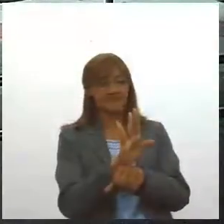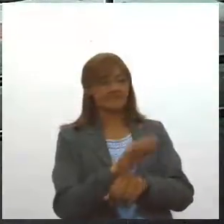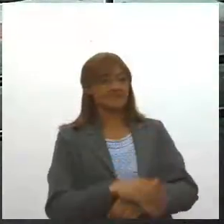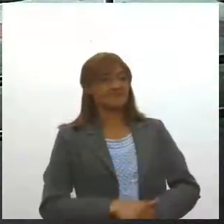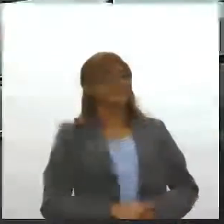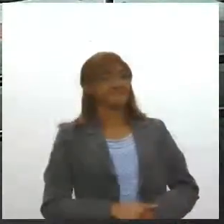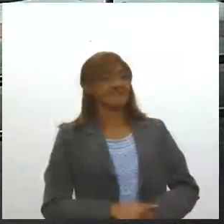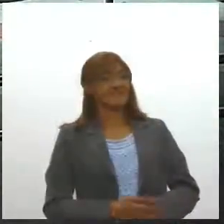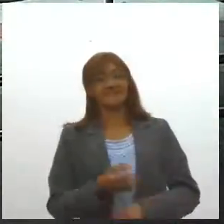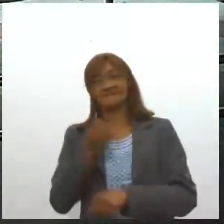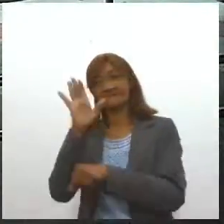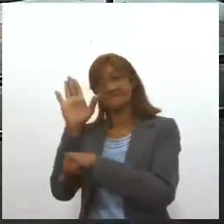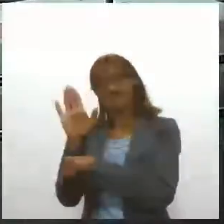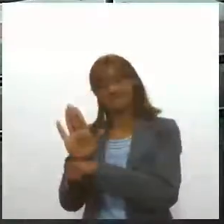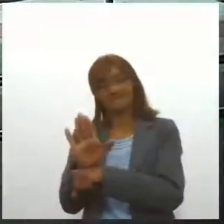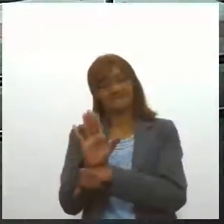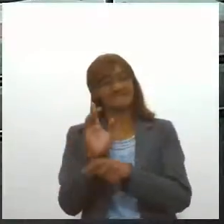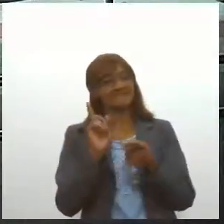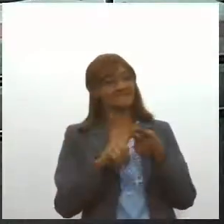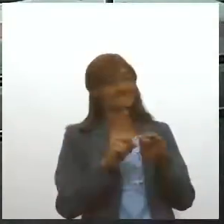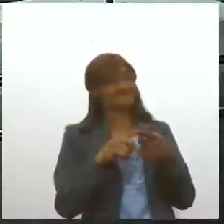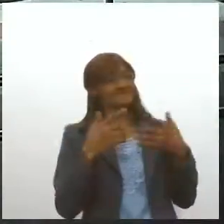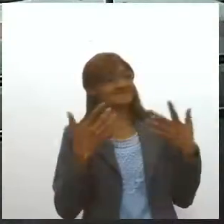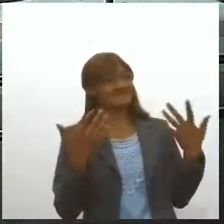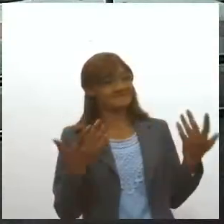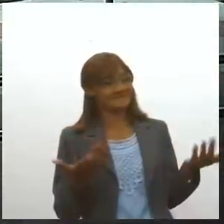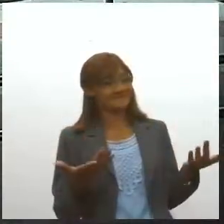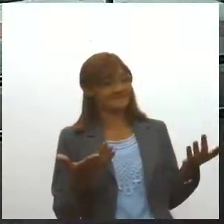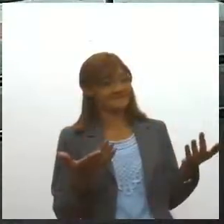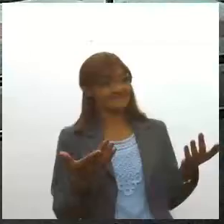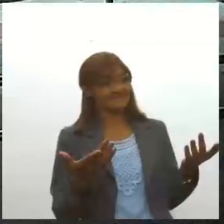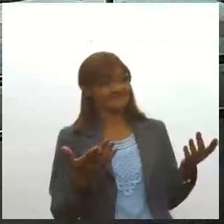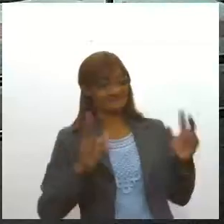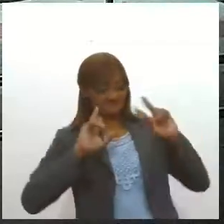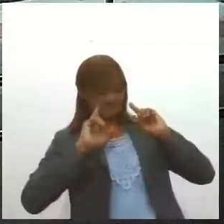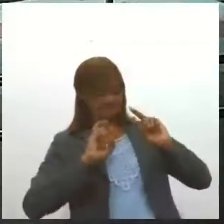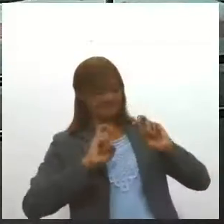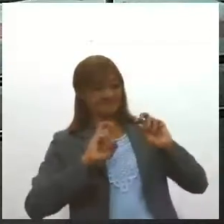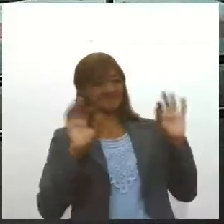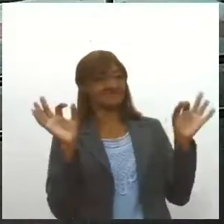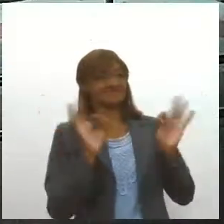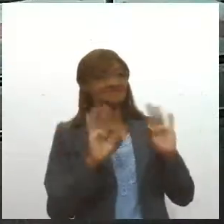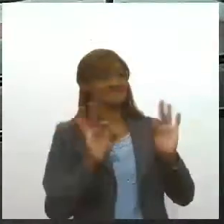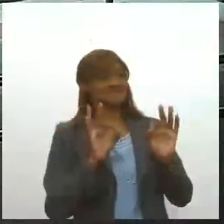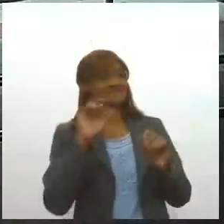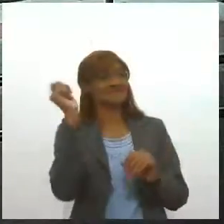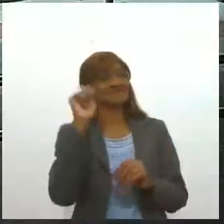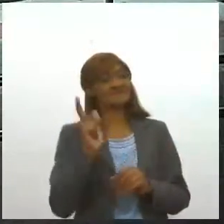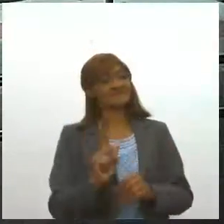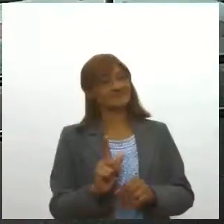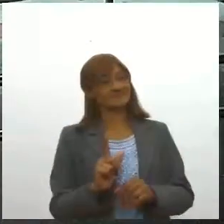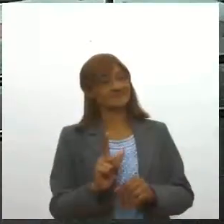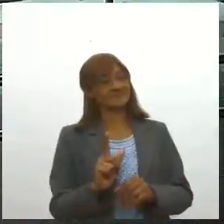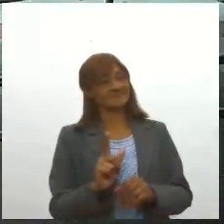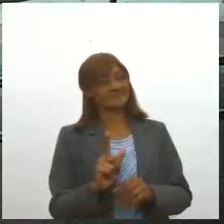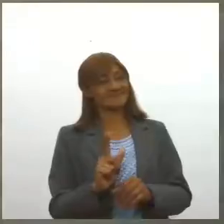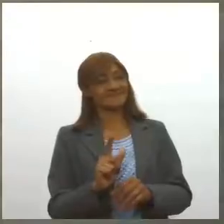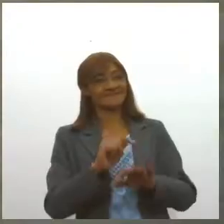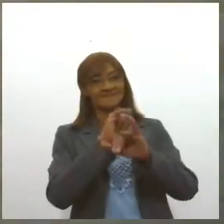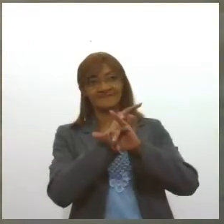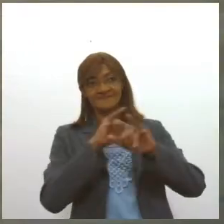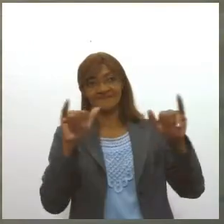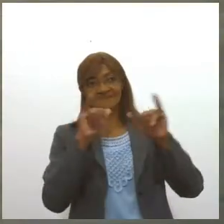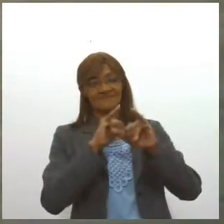Boa tarde, Belquira. Agora só notei, né, realmente, os tons de azul. Vamos lá para as notícias da